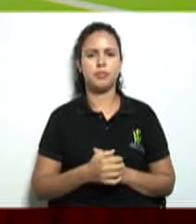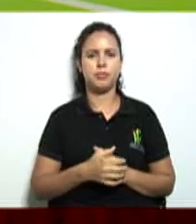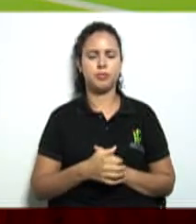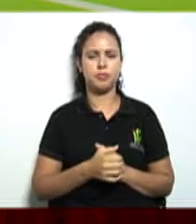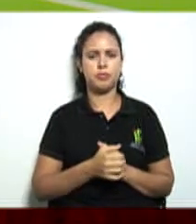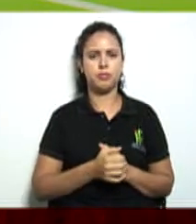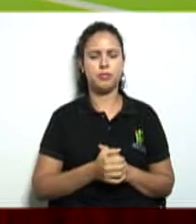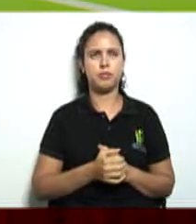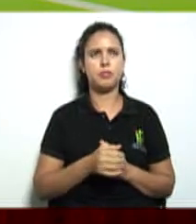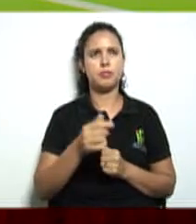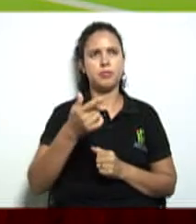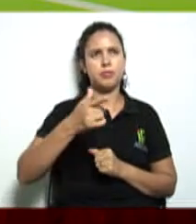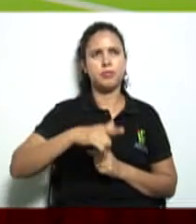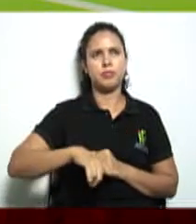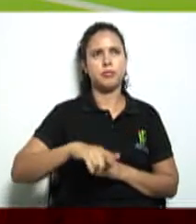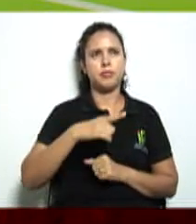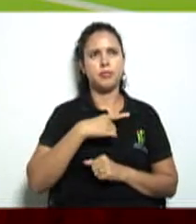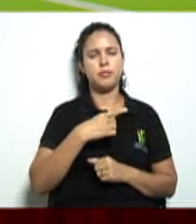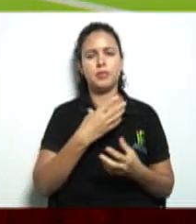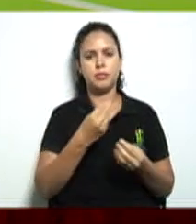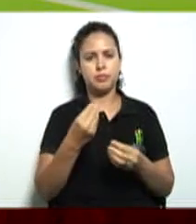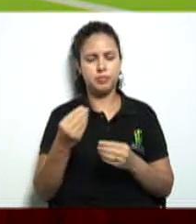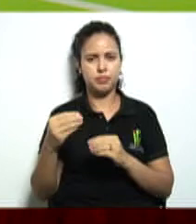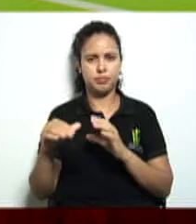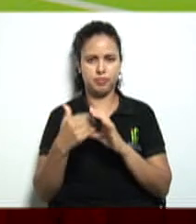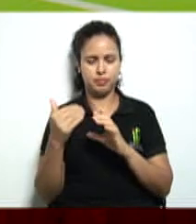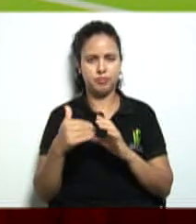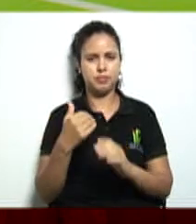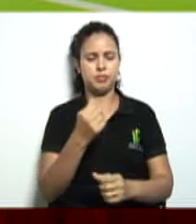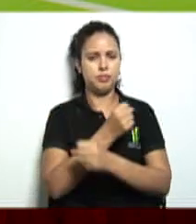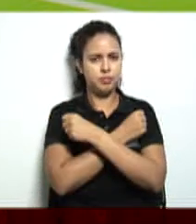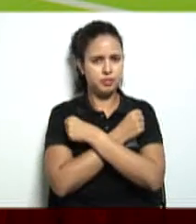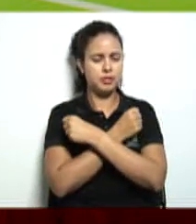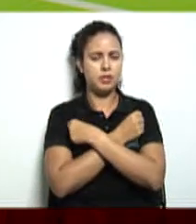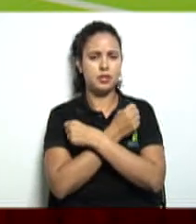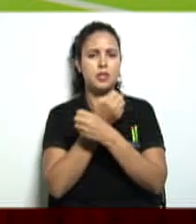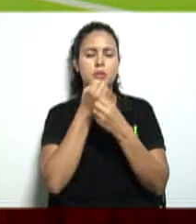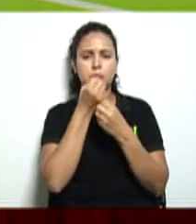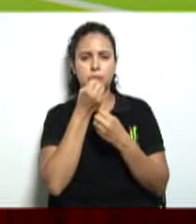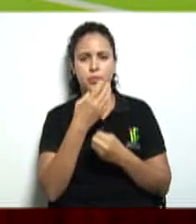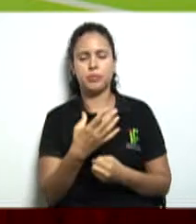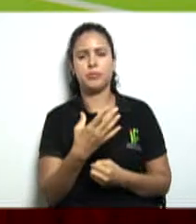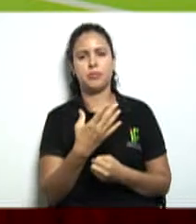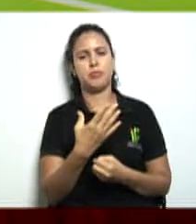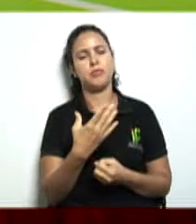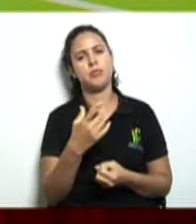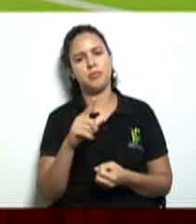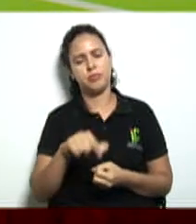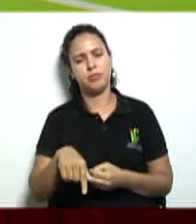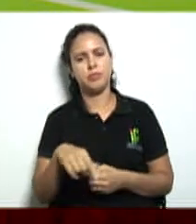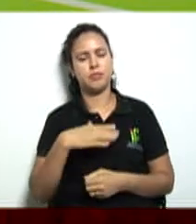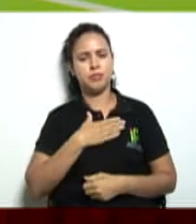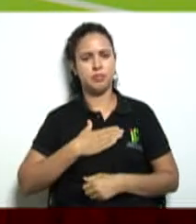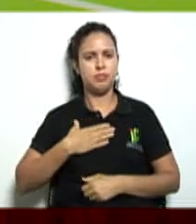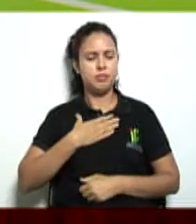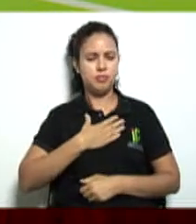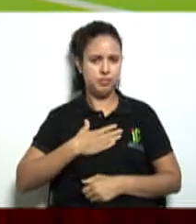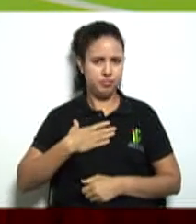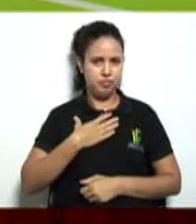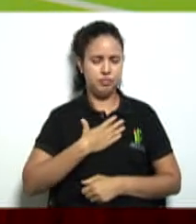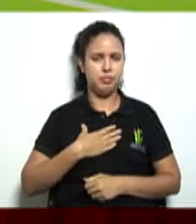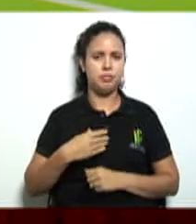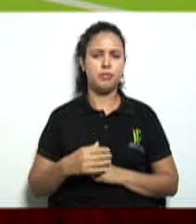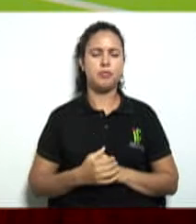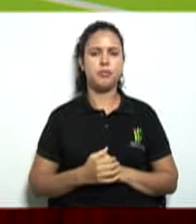o que mais olha tem muita gente mandando abraço é muito bom receber esse carinho de vocês verificamos a atividade